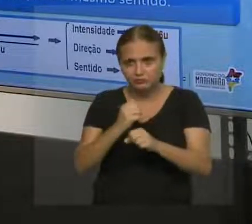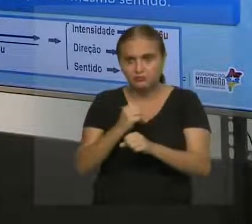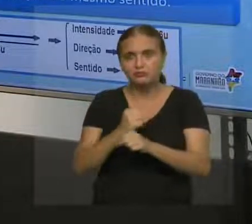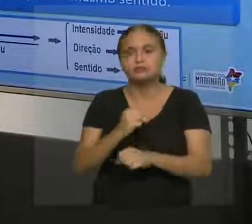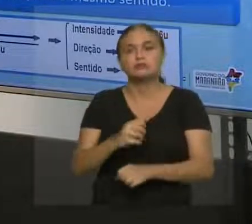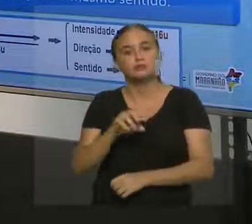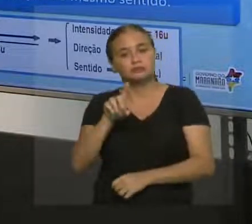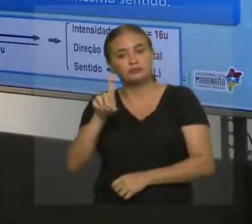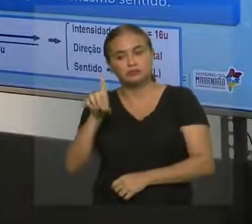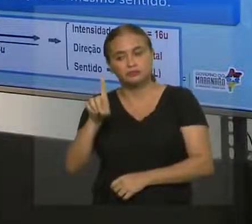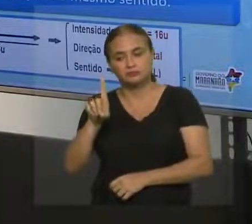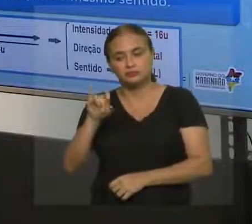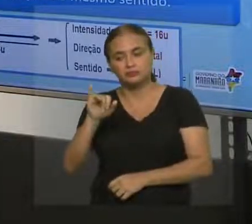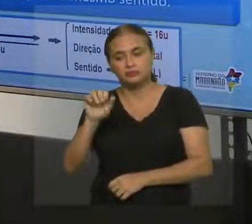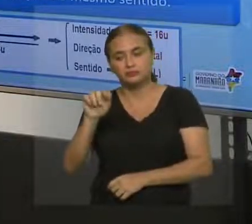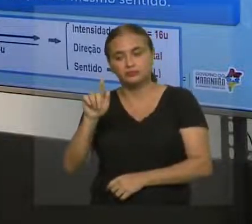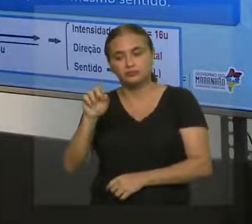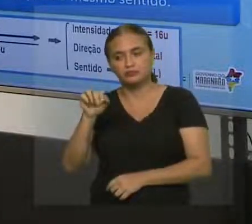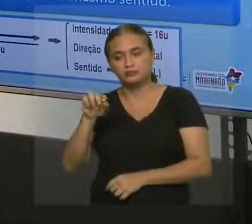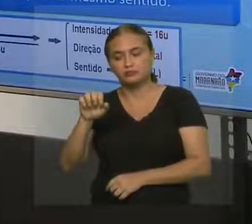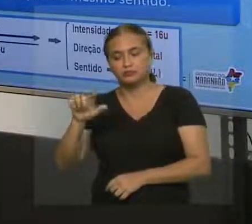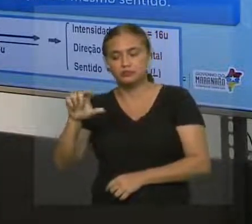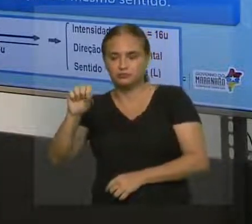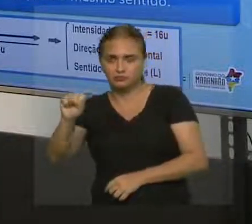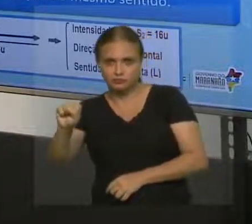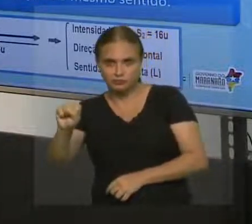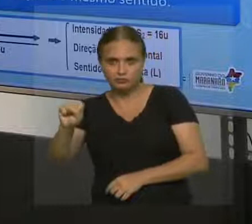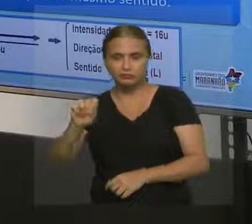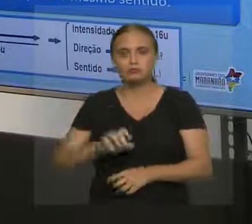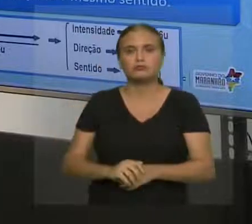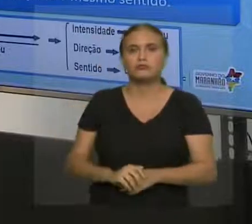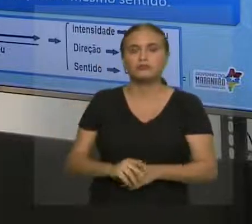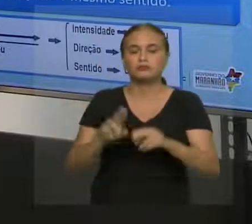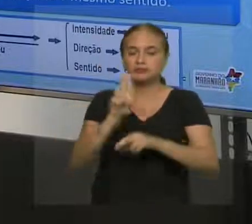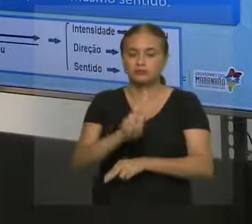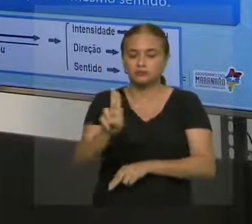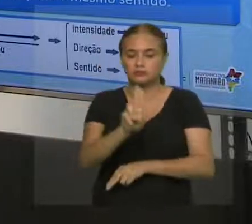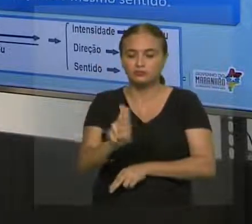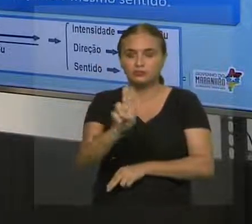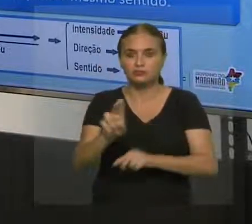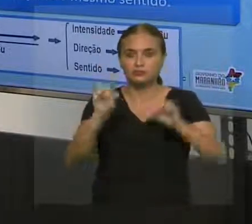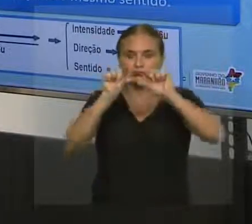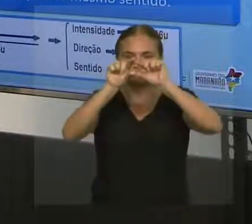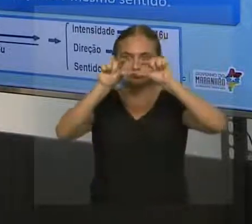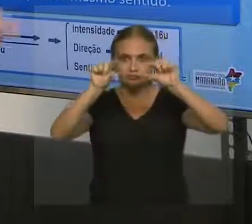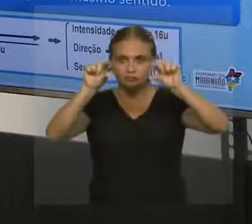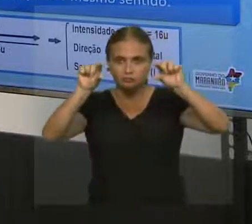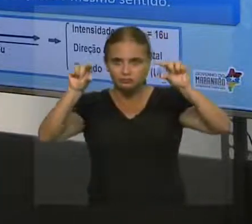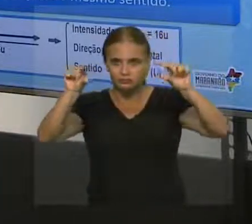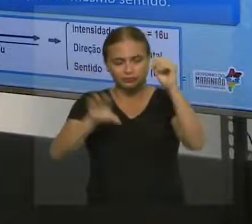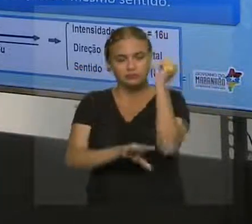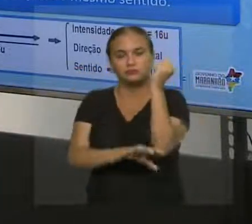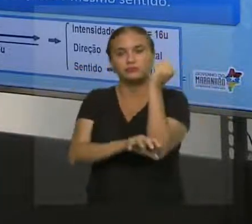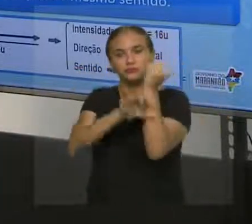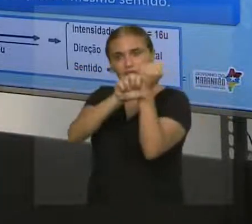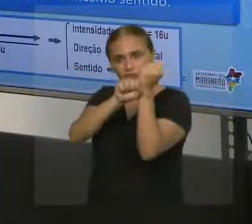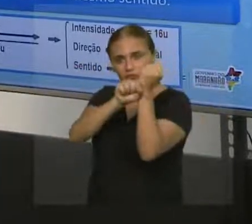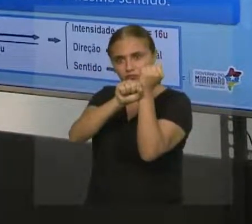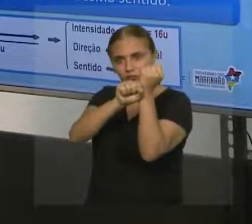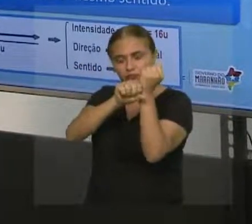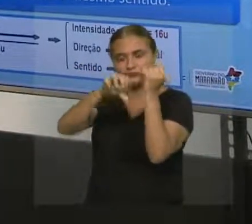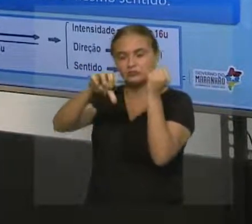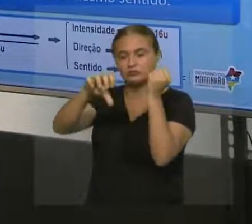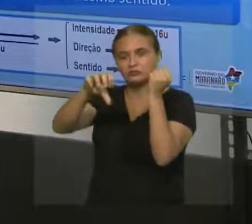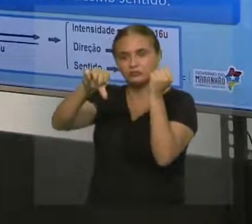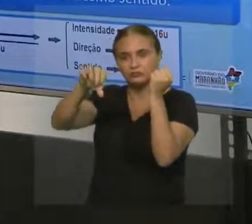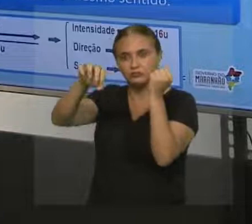S, e o teu S passa a ser o teu vetor resultante. Se tu for aplicar na equação, quando tu coloca aqui o cosseno de 90, esse cosseno de